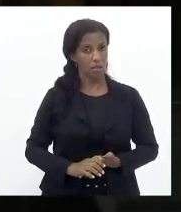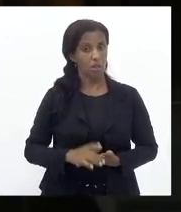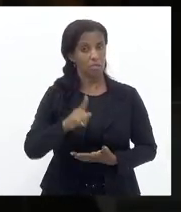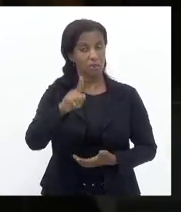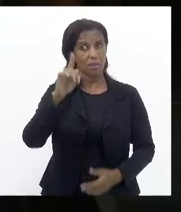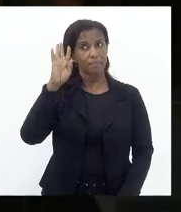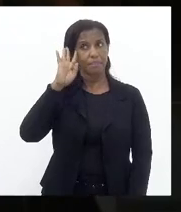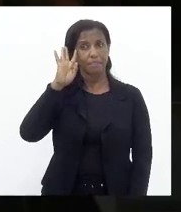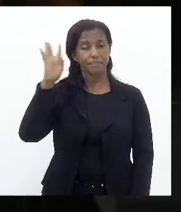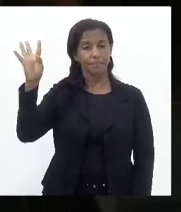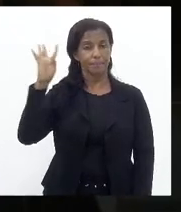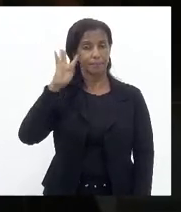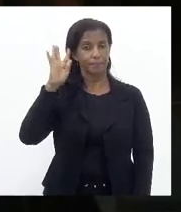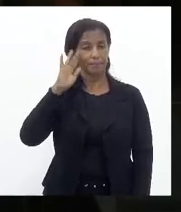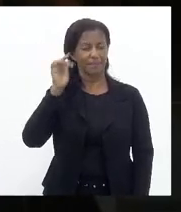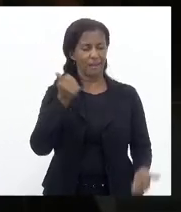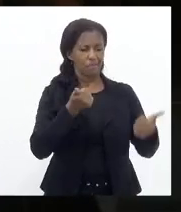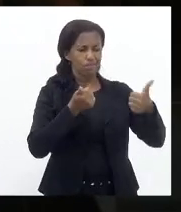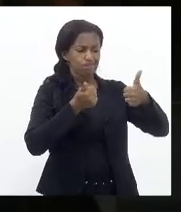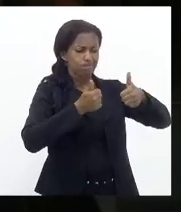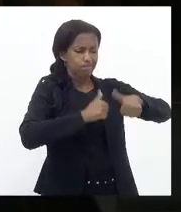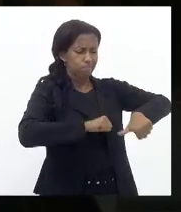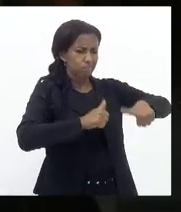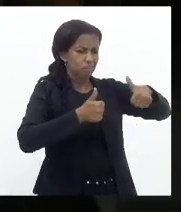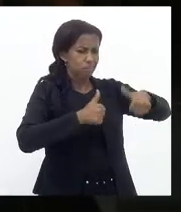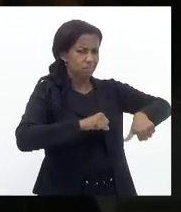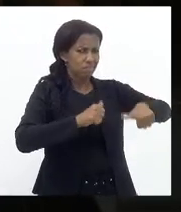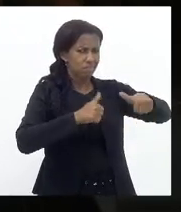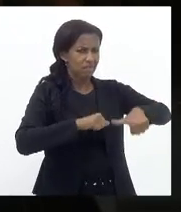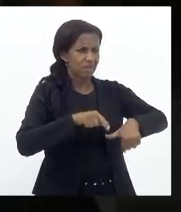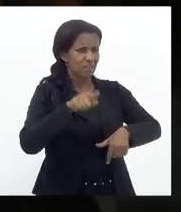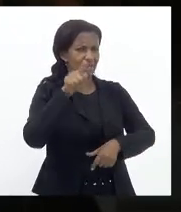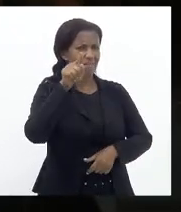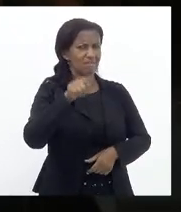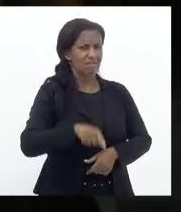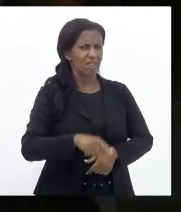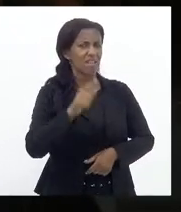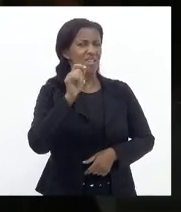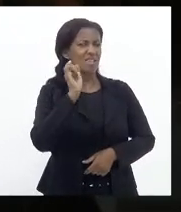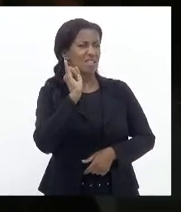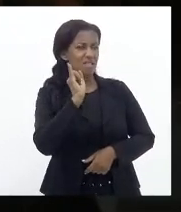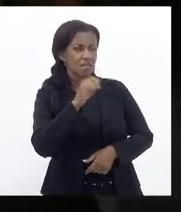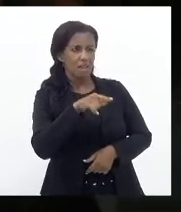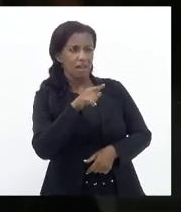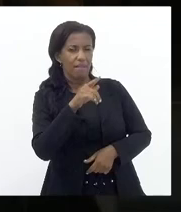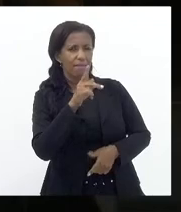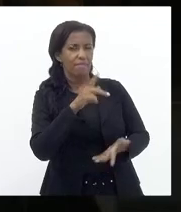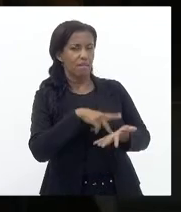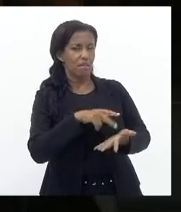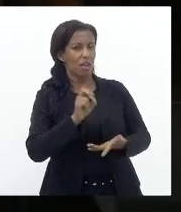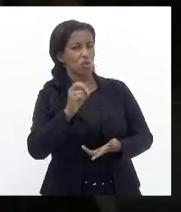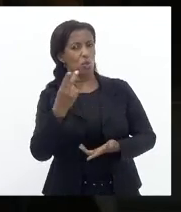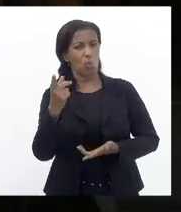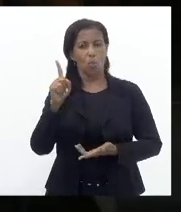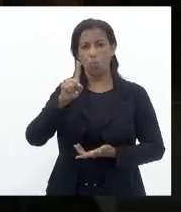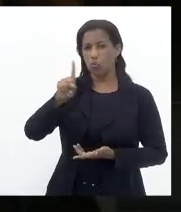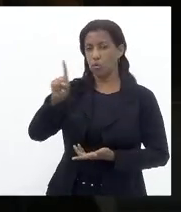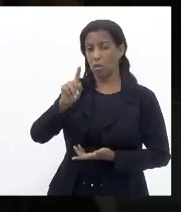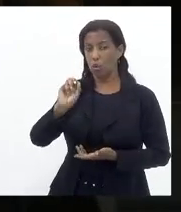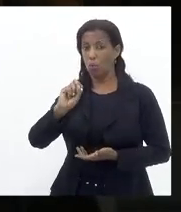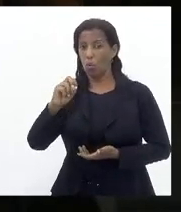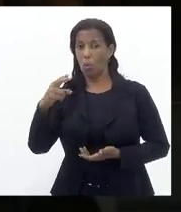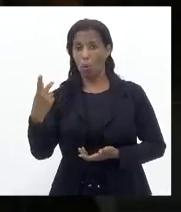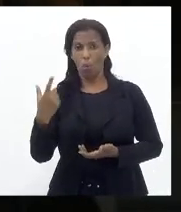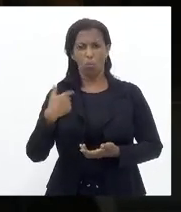Refletisse Analisasse Os fatos Como eles são E não Utilizasse O que foi Veiculado Na